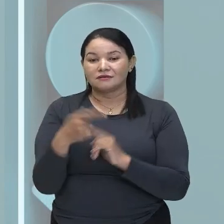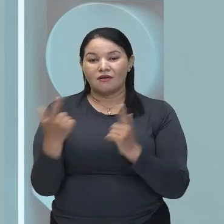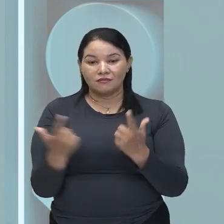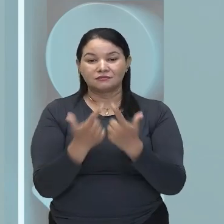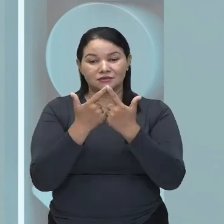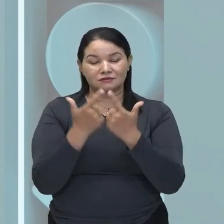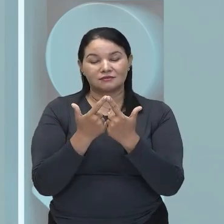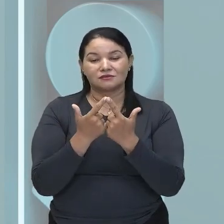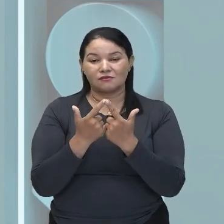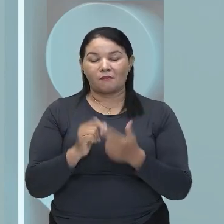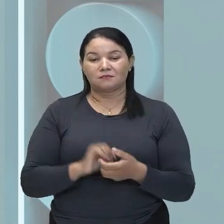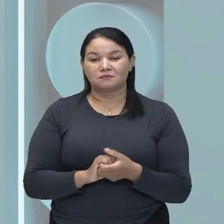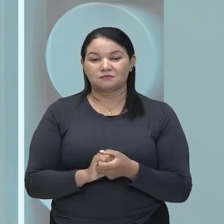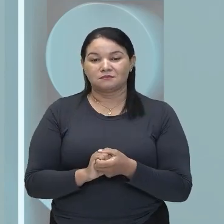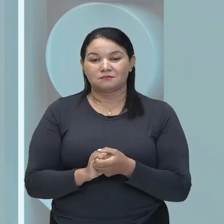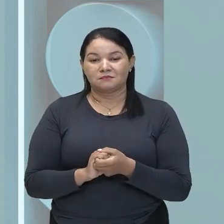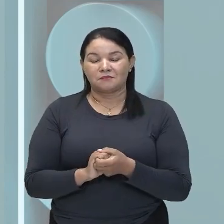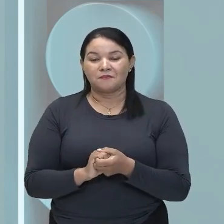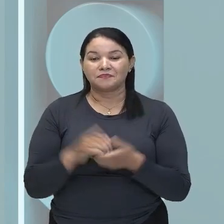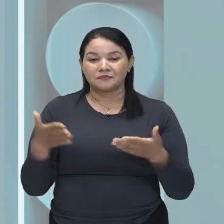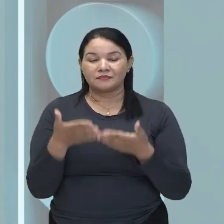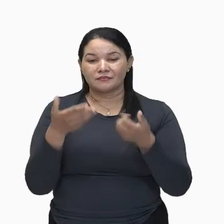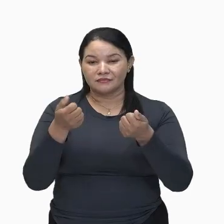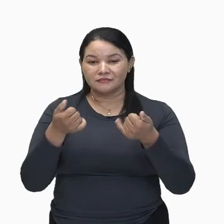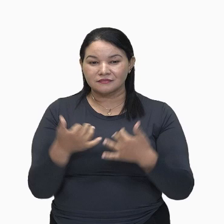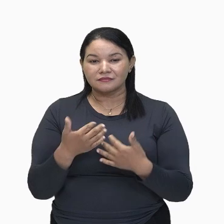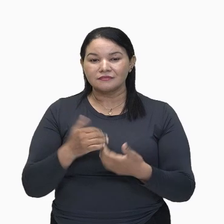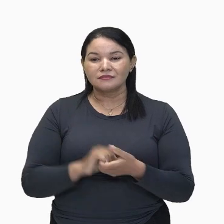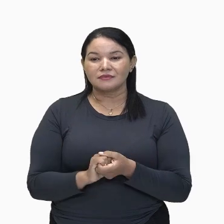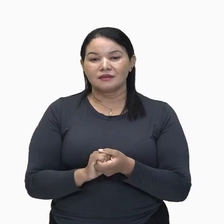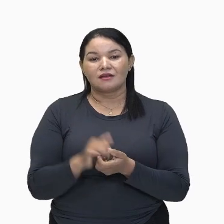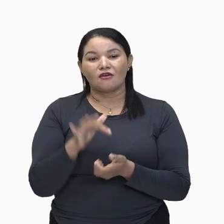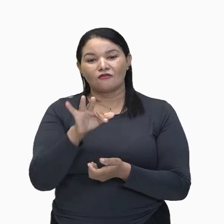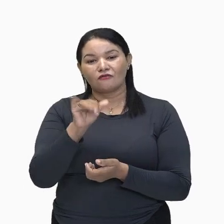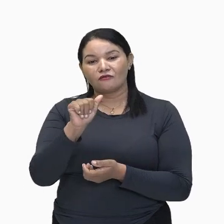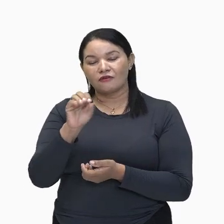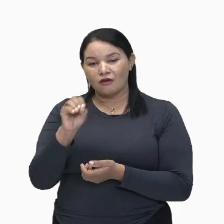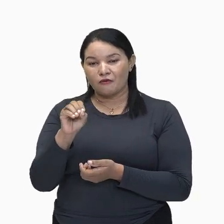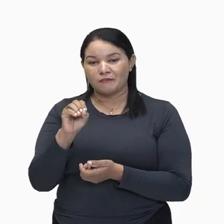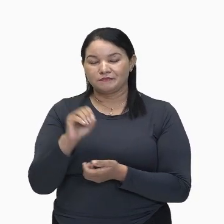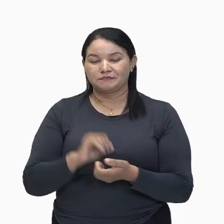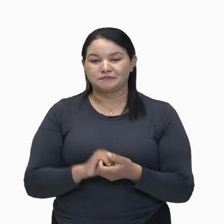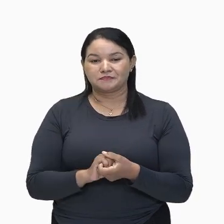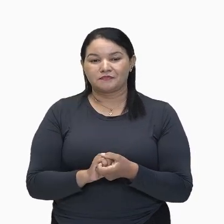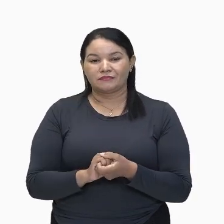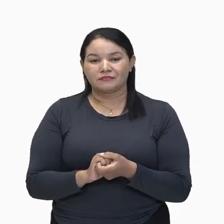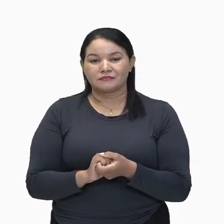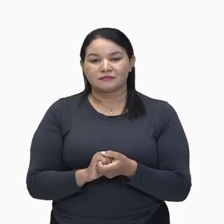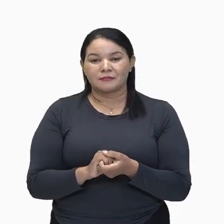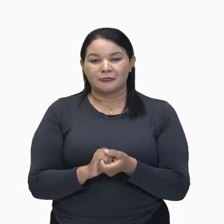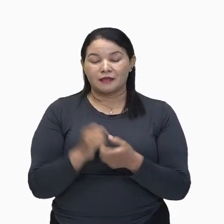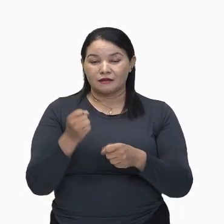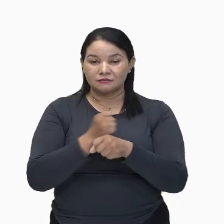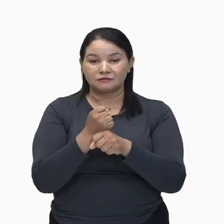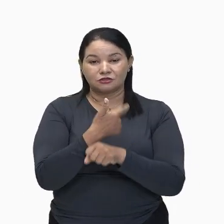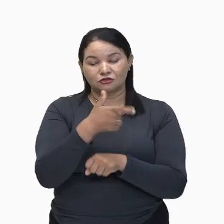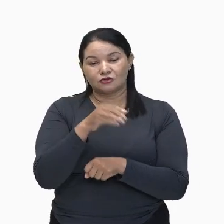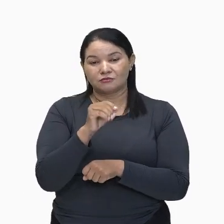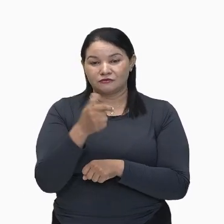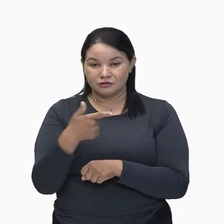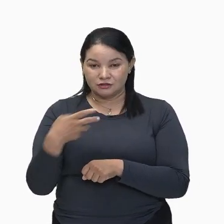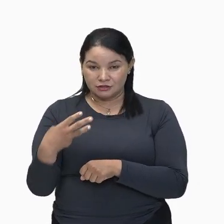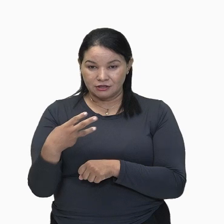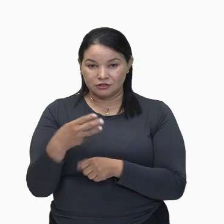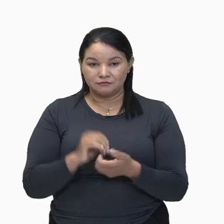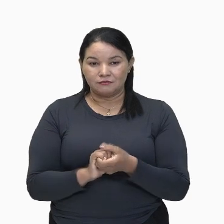Amazonas. E vamos falar um pouco mais do FAO, Isso bem, O FAO, Em 2023, Foi